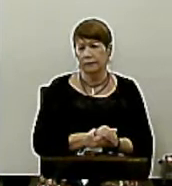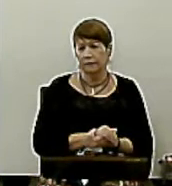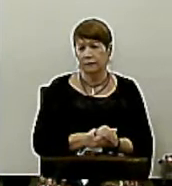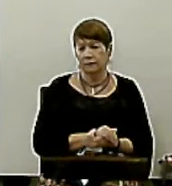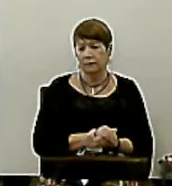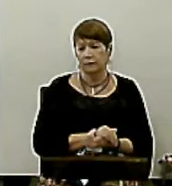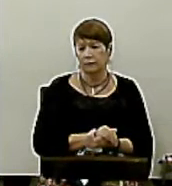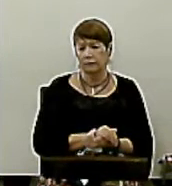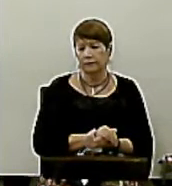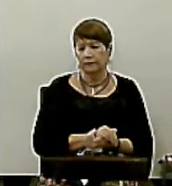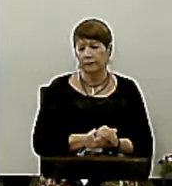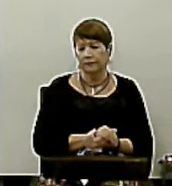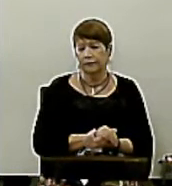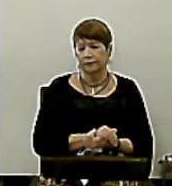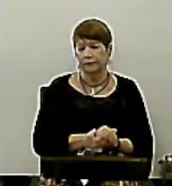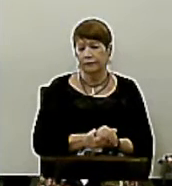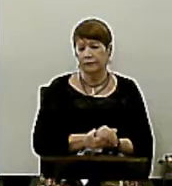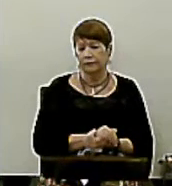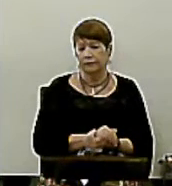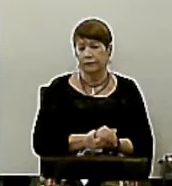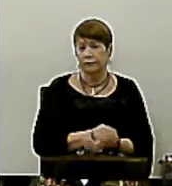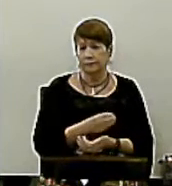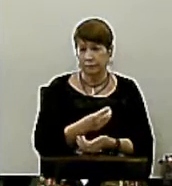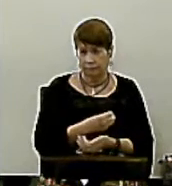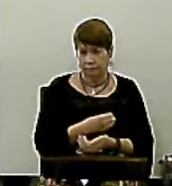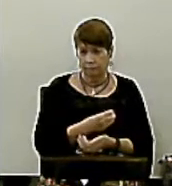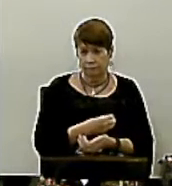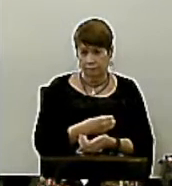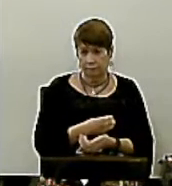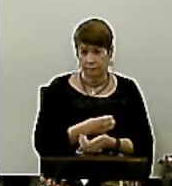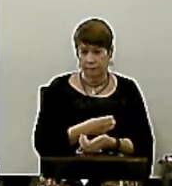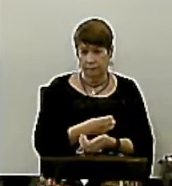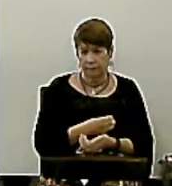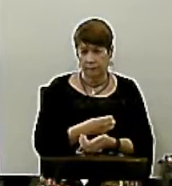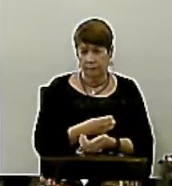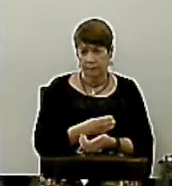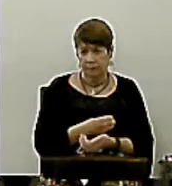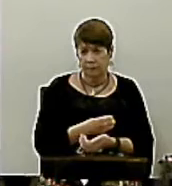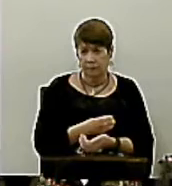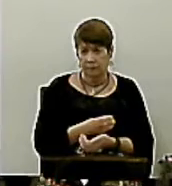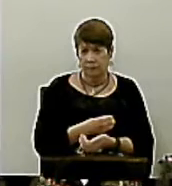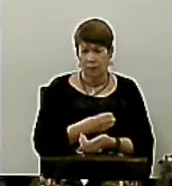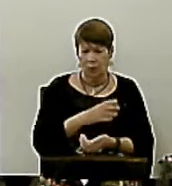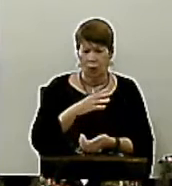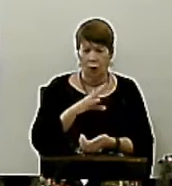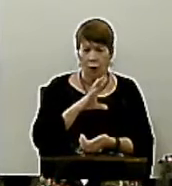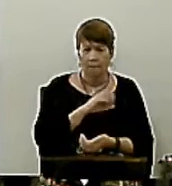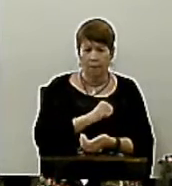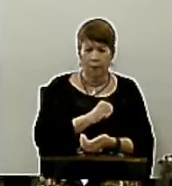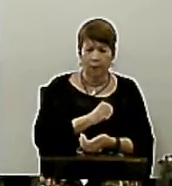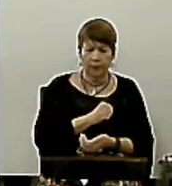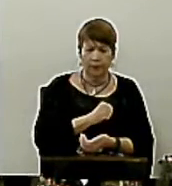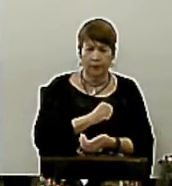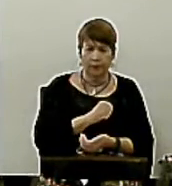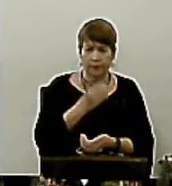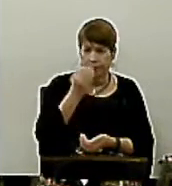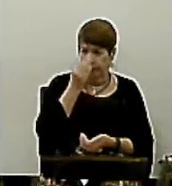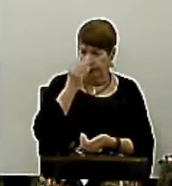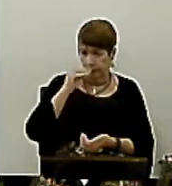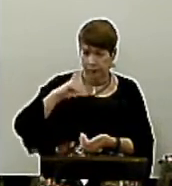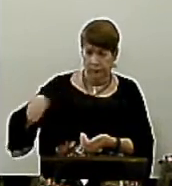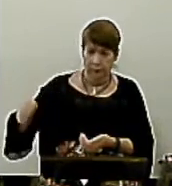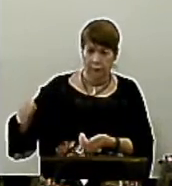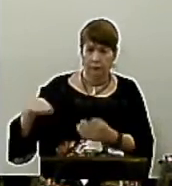O pecado é exatamente aquilo que nos leva A negar o amor a Deus Acima de todas as coisas